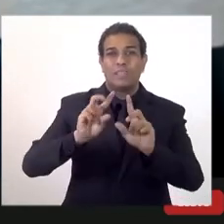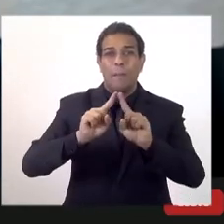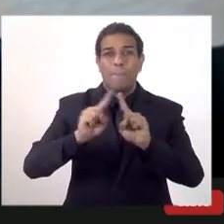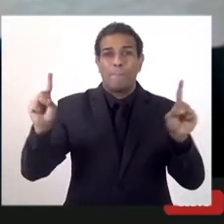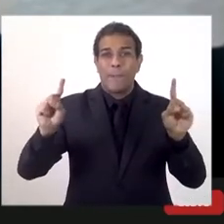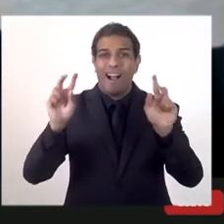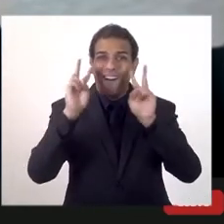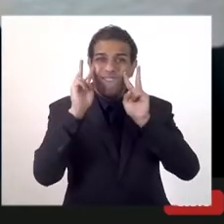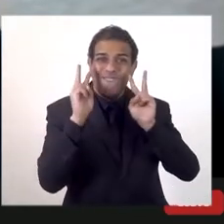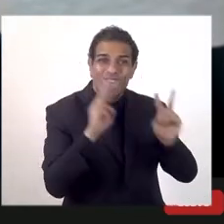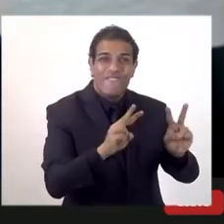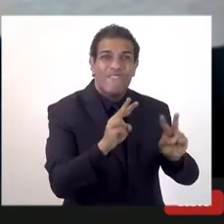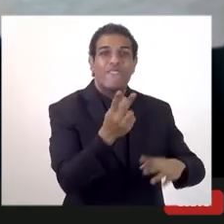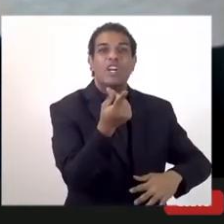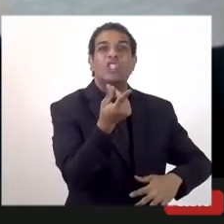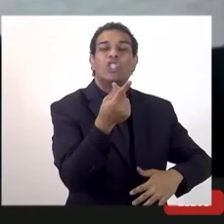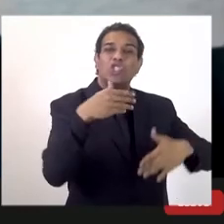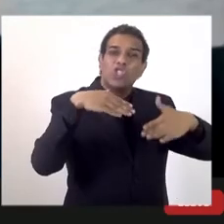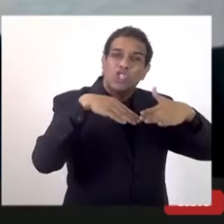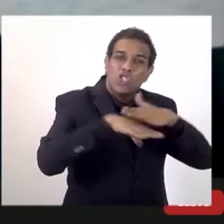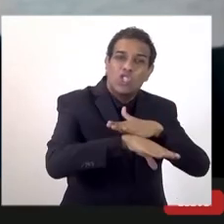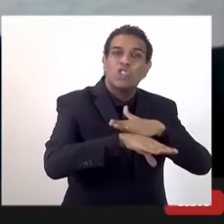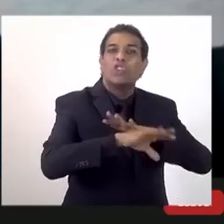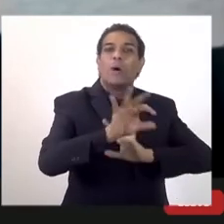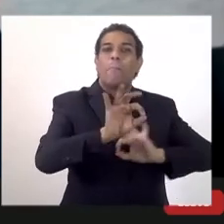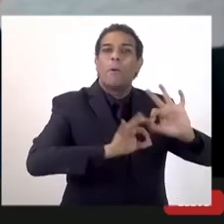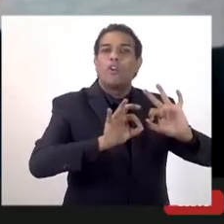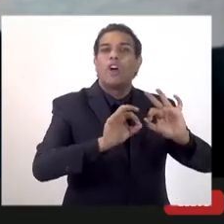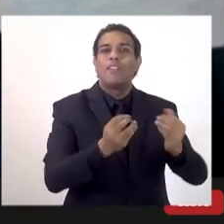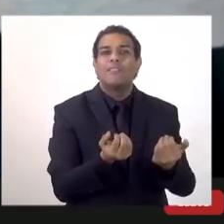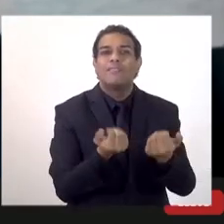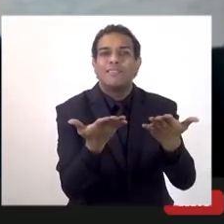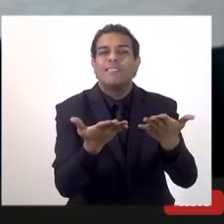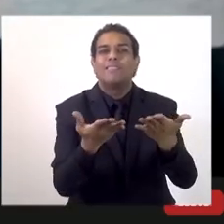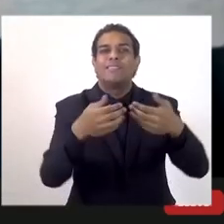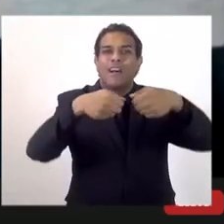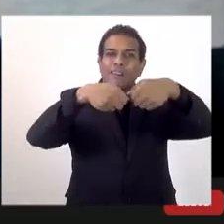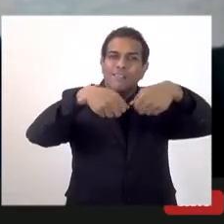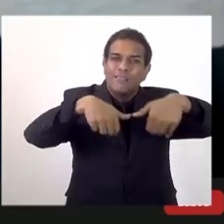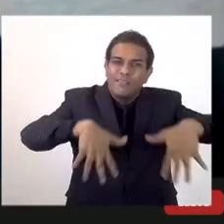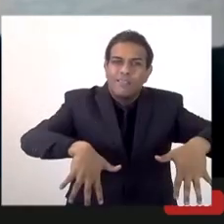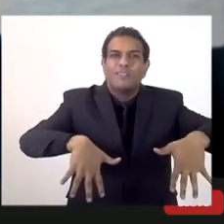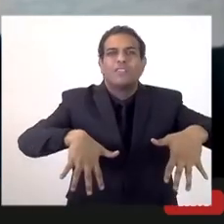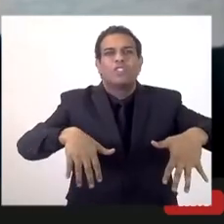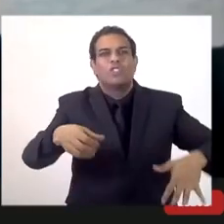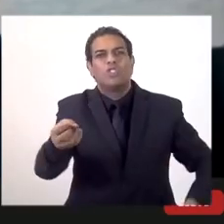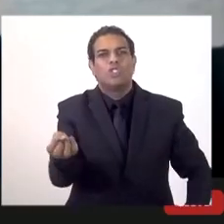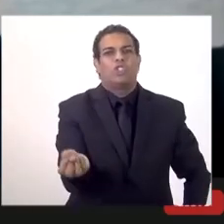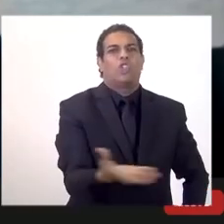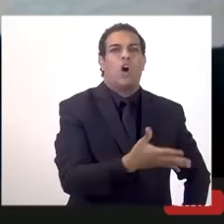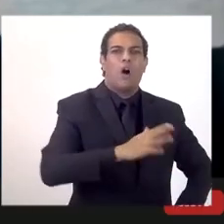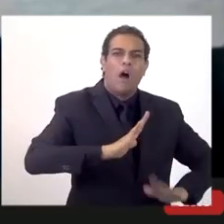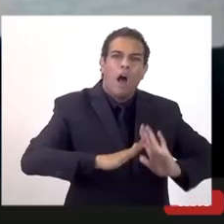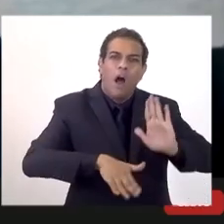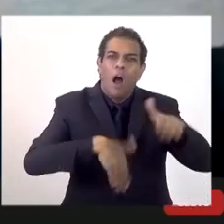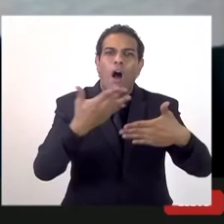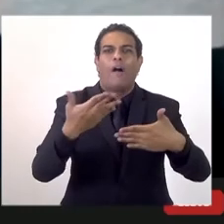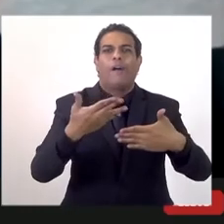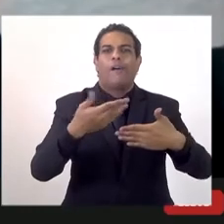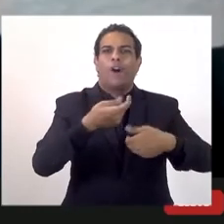a ideia é diversificar a estrutura produtiva, modernizar a estrutura produtiva industrial,